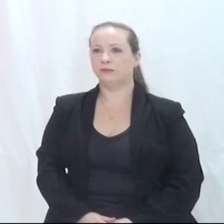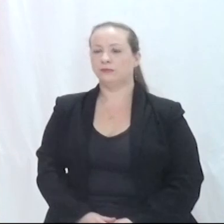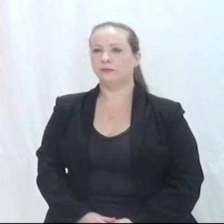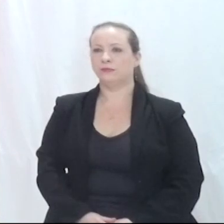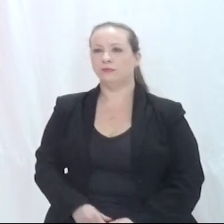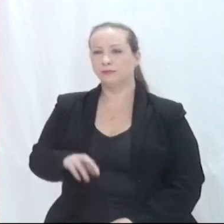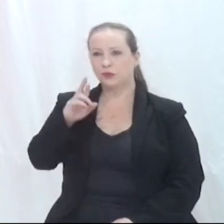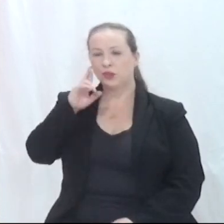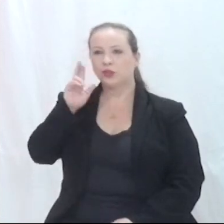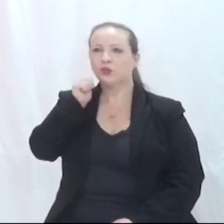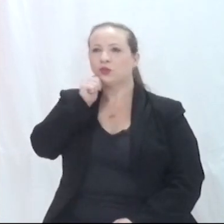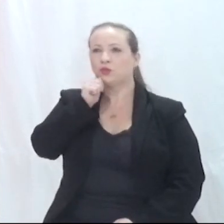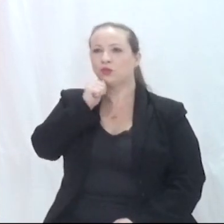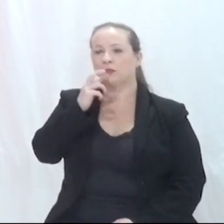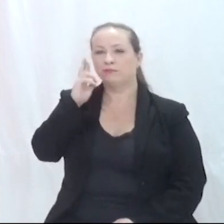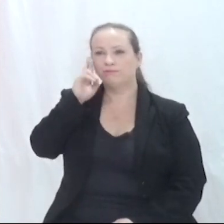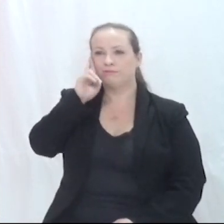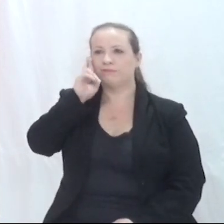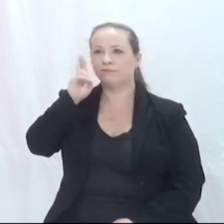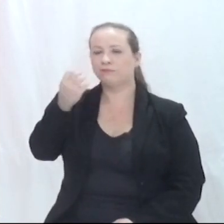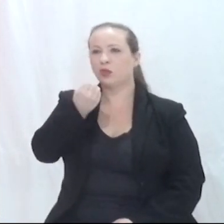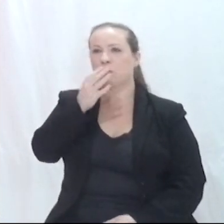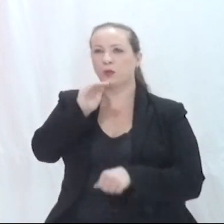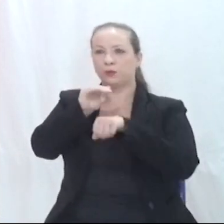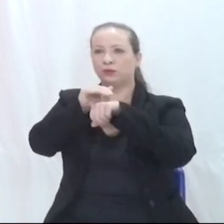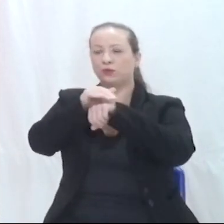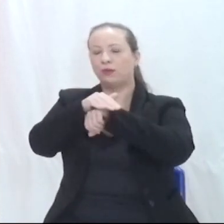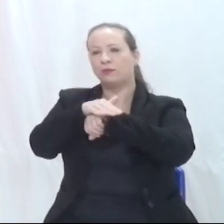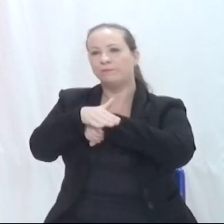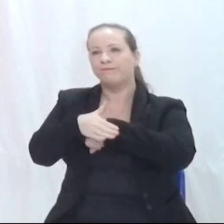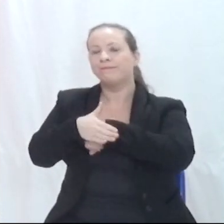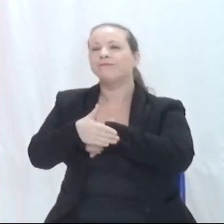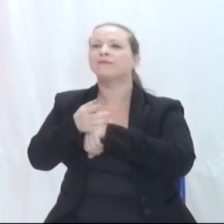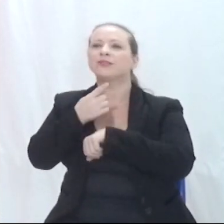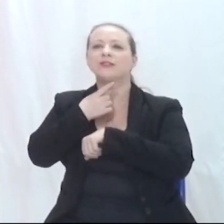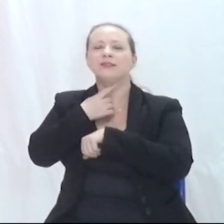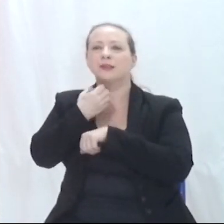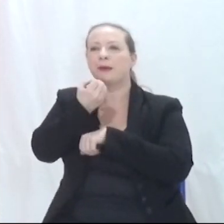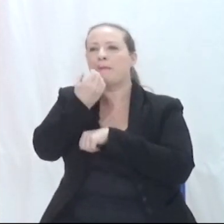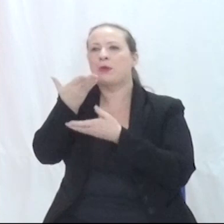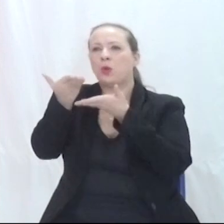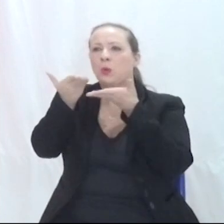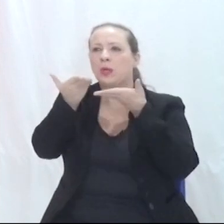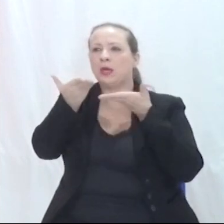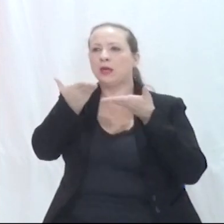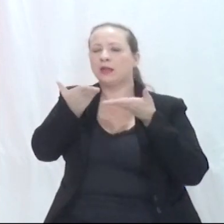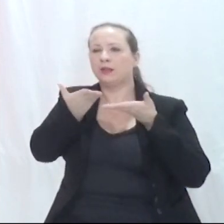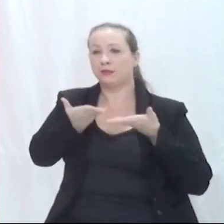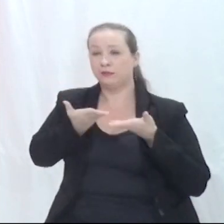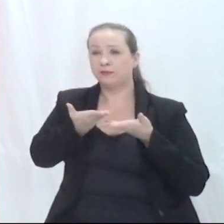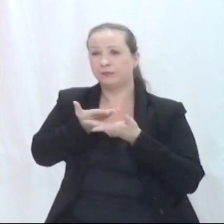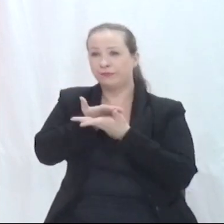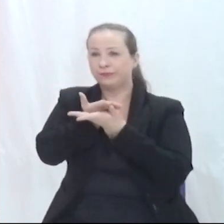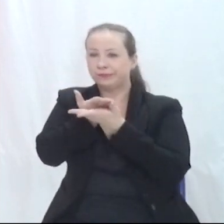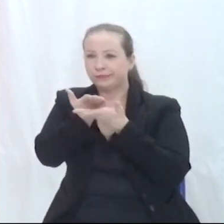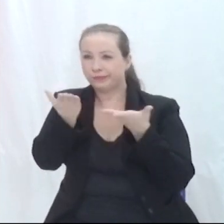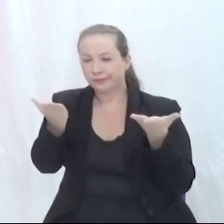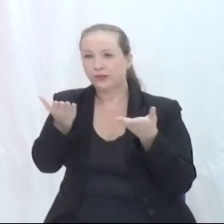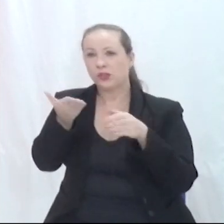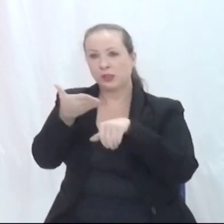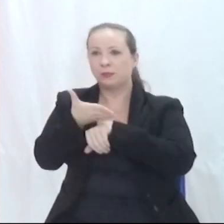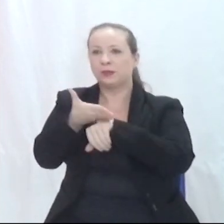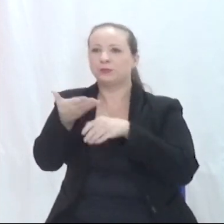Senhoras e senhores, muito boa noite, desejo as boas-vindas a todos vocês, participantes desta